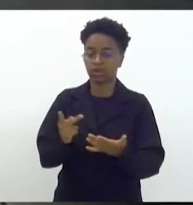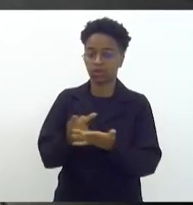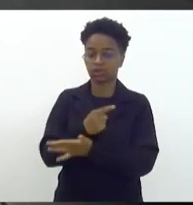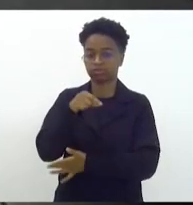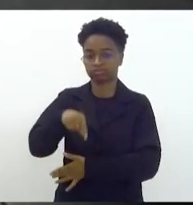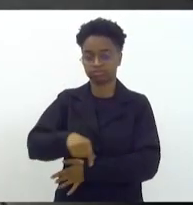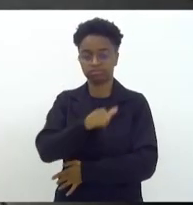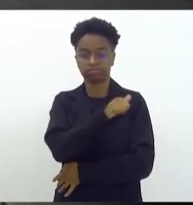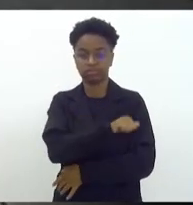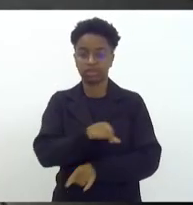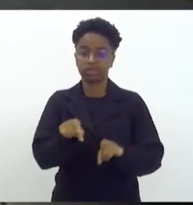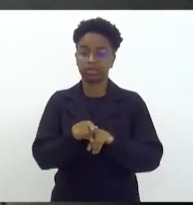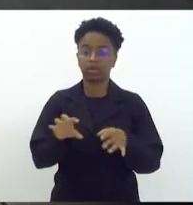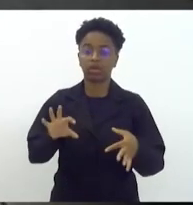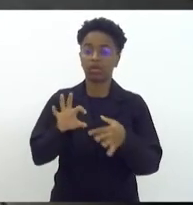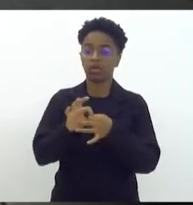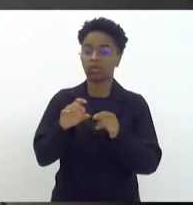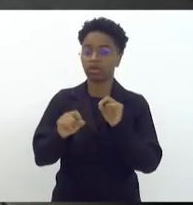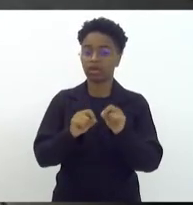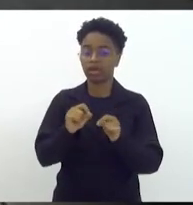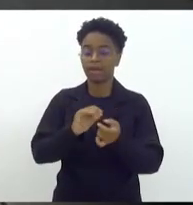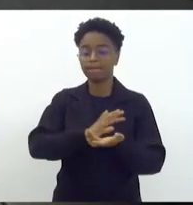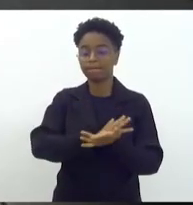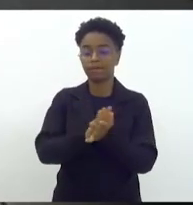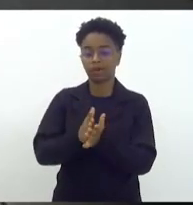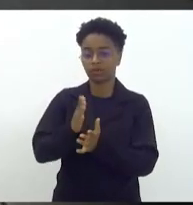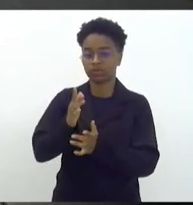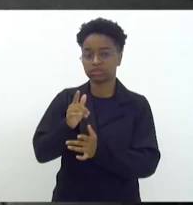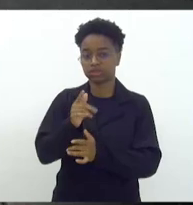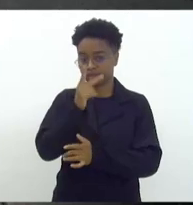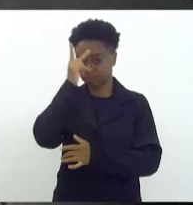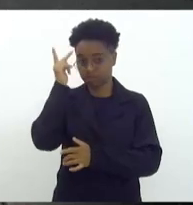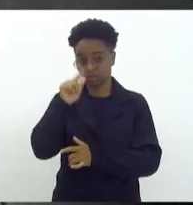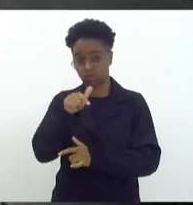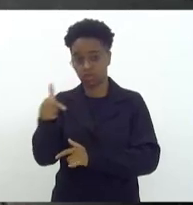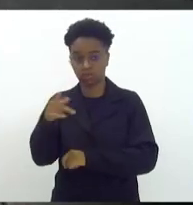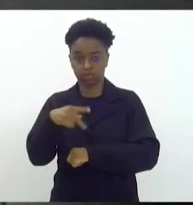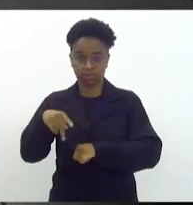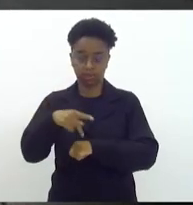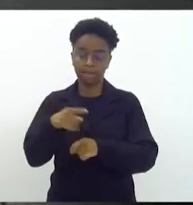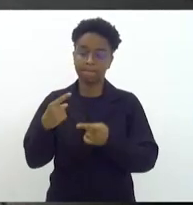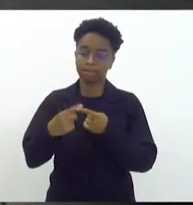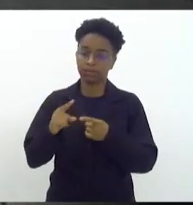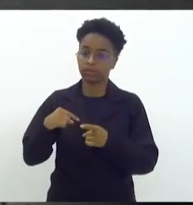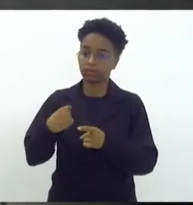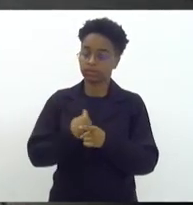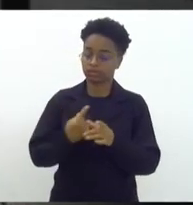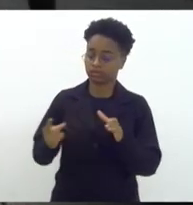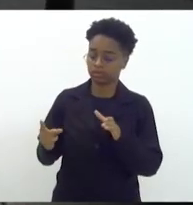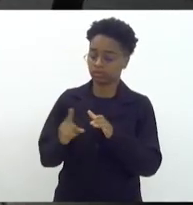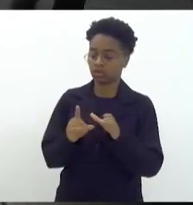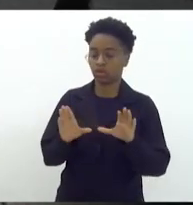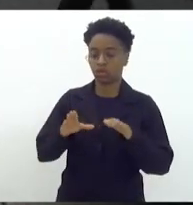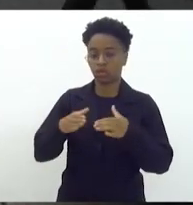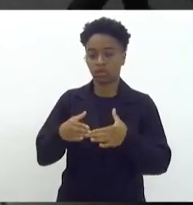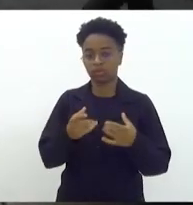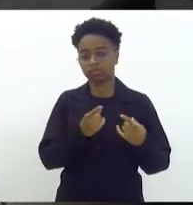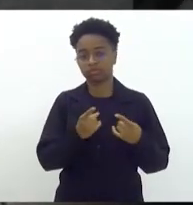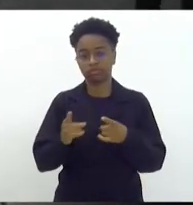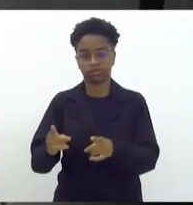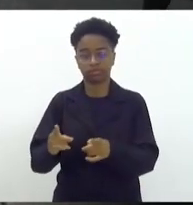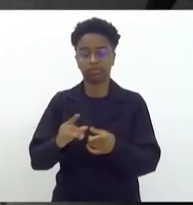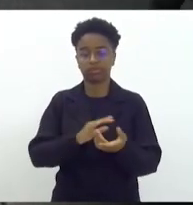combinado inclusive com a xenofobia. Nós que presidimos a comissão de combate às discriminações